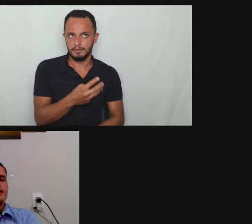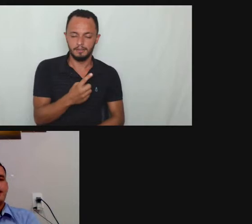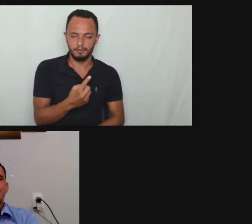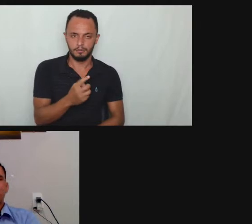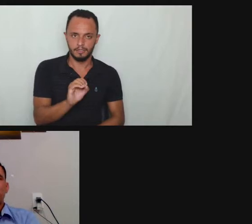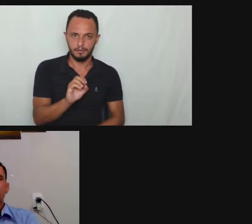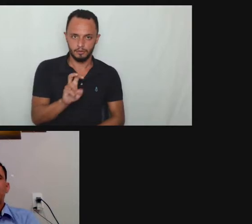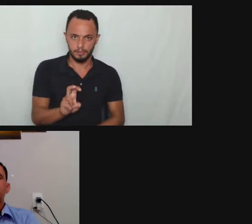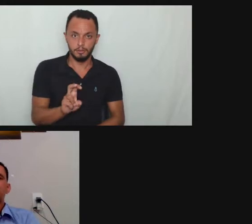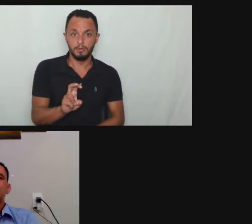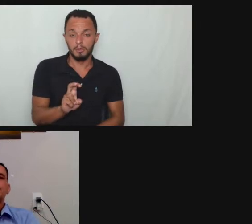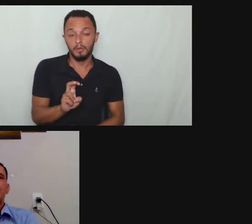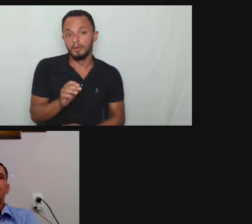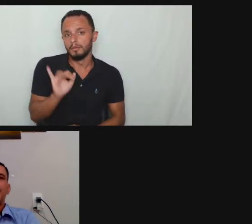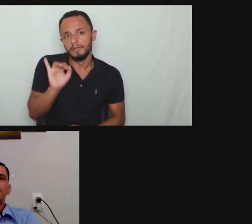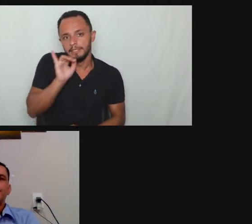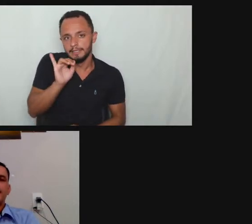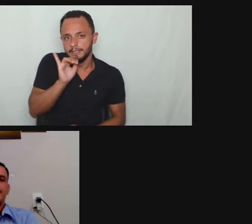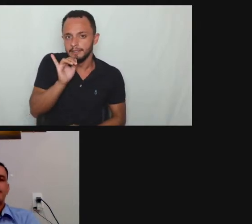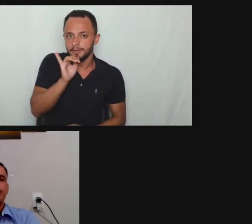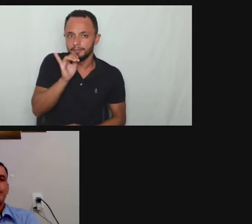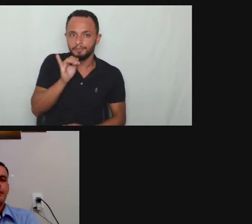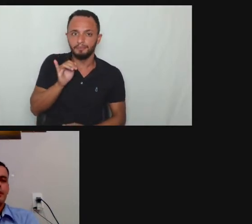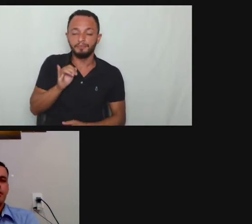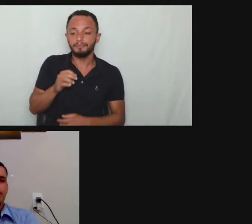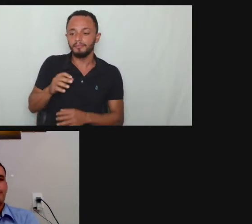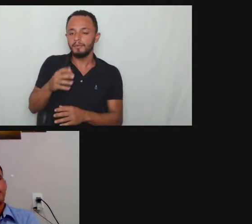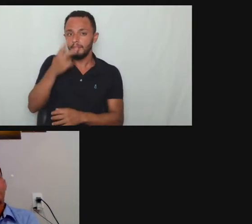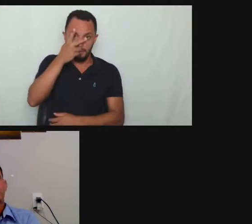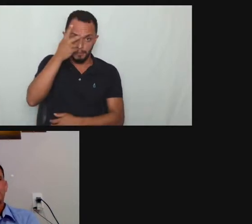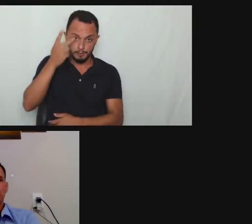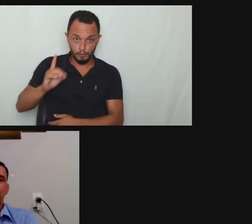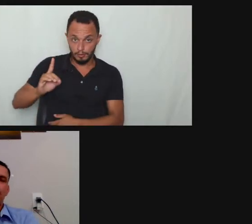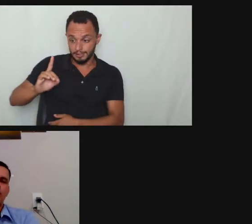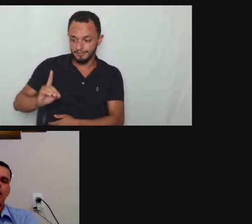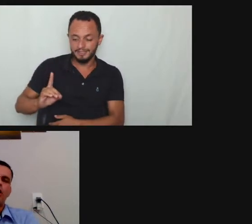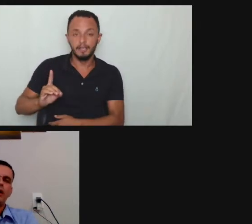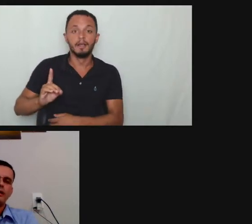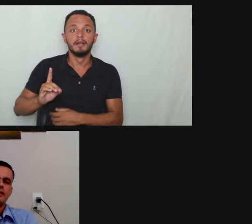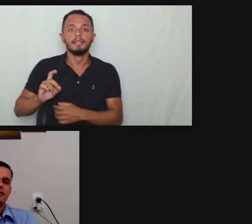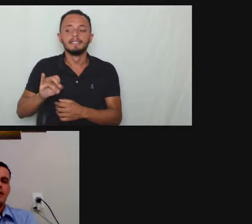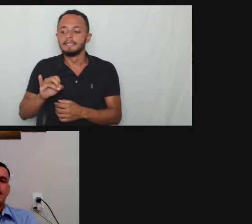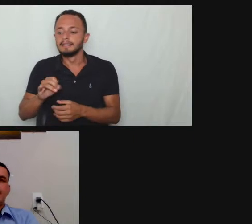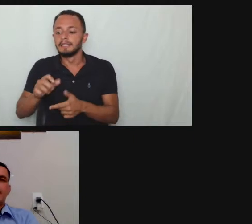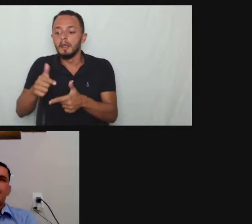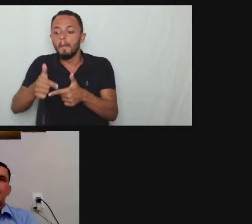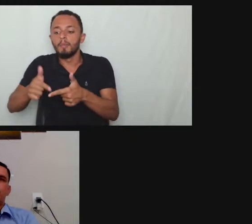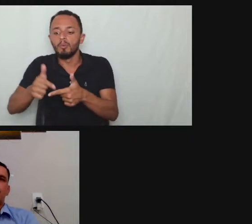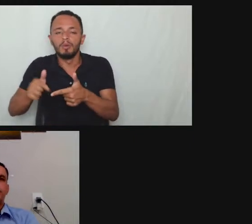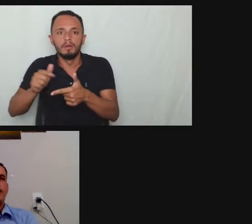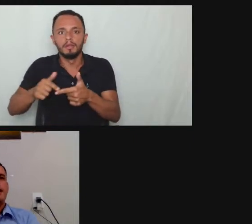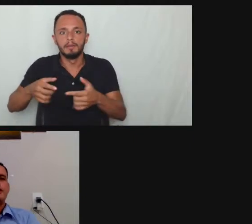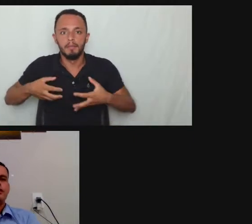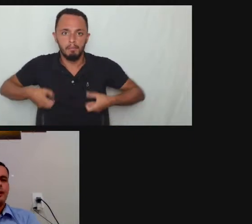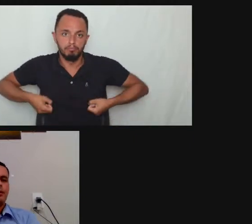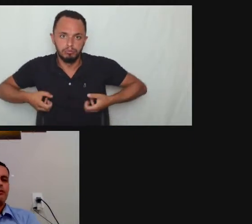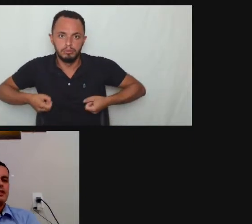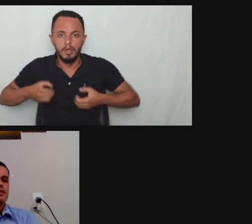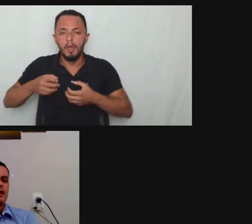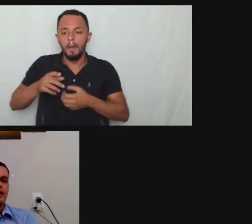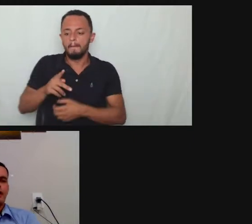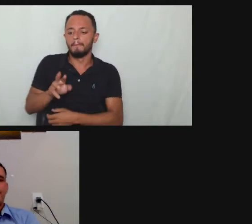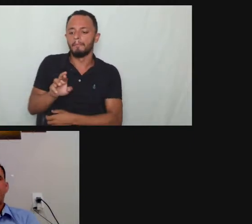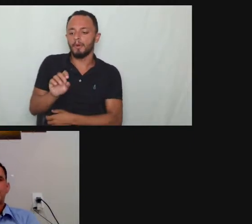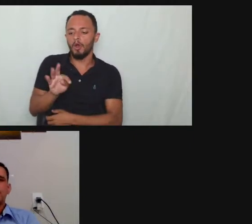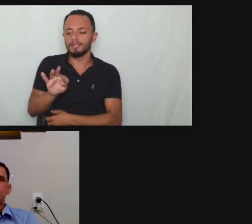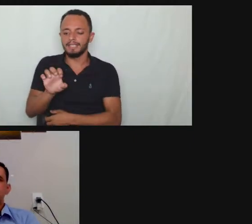não pode por exemplo ser cortado dia de trabalho para quem tem problema com a prótese ou com a órtese é enquanto ele aí tiver